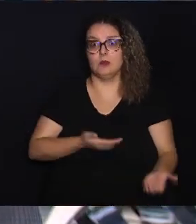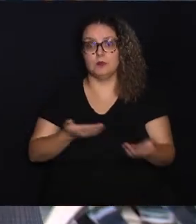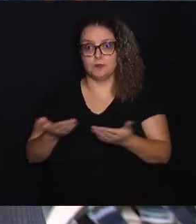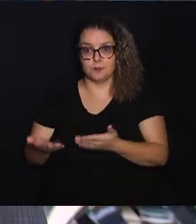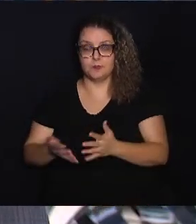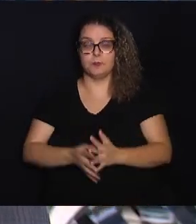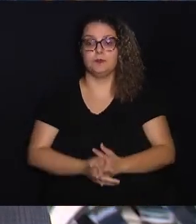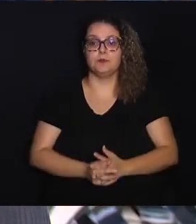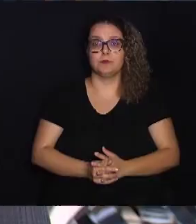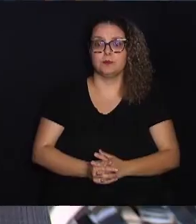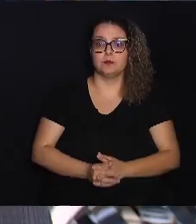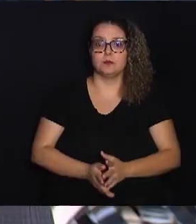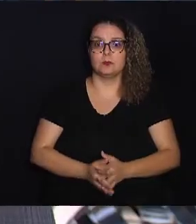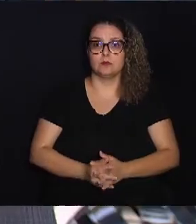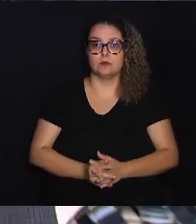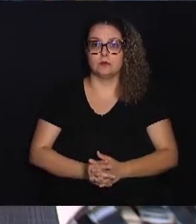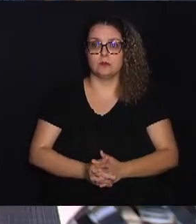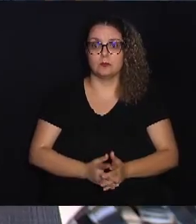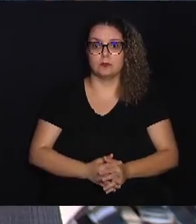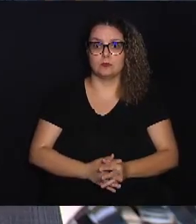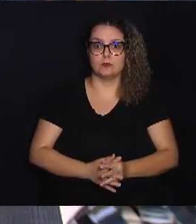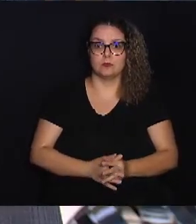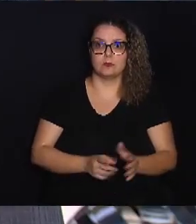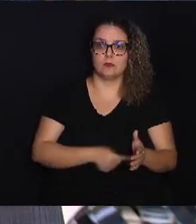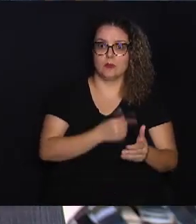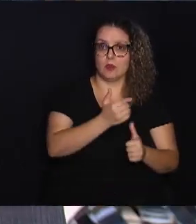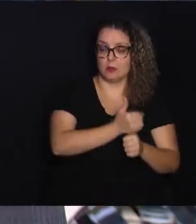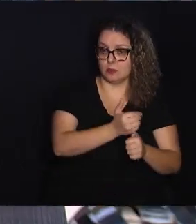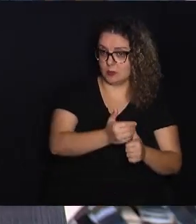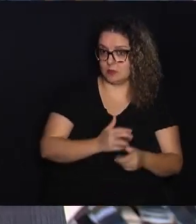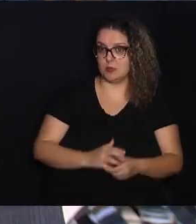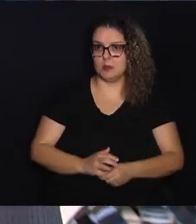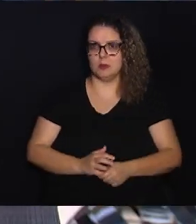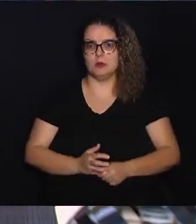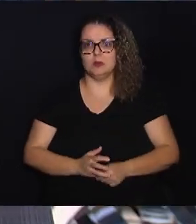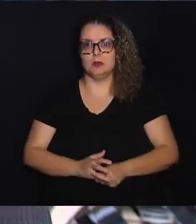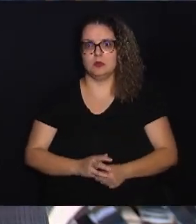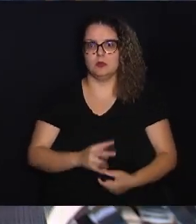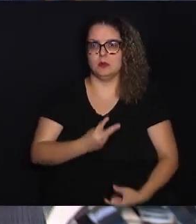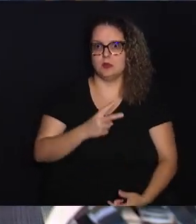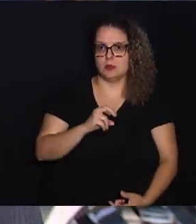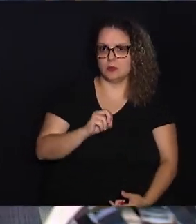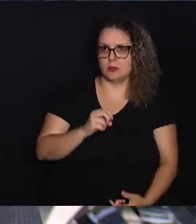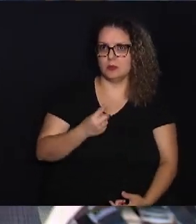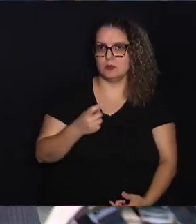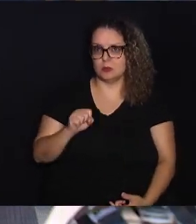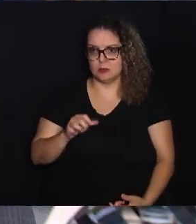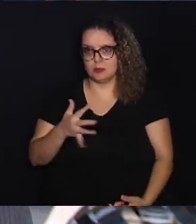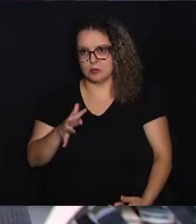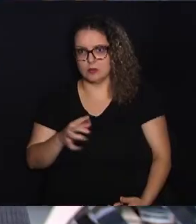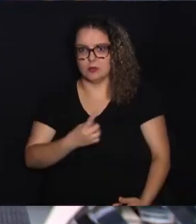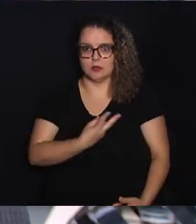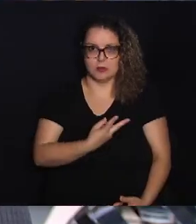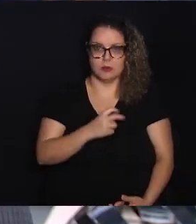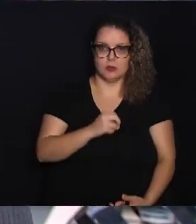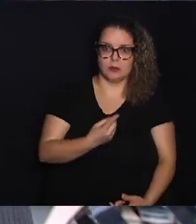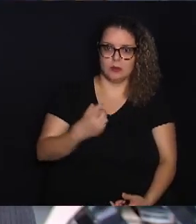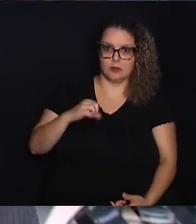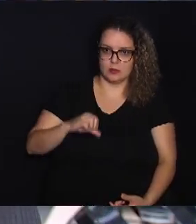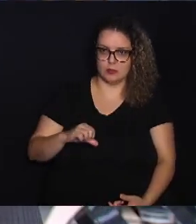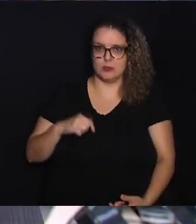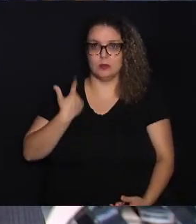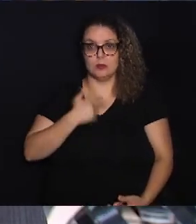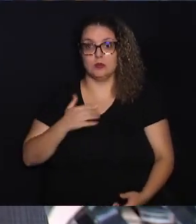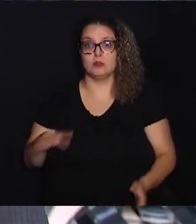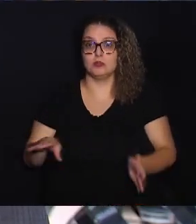apresentei ainda no primeiro mandato, 2018, 2019. Nós já estamos